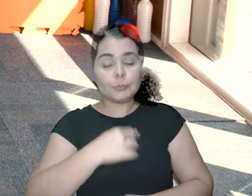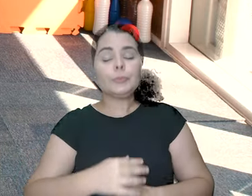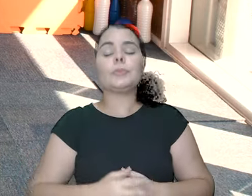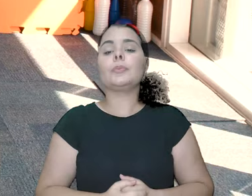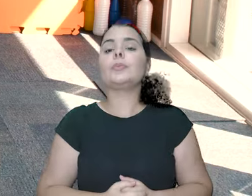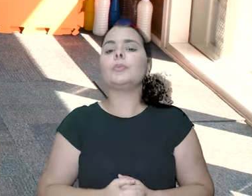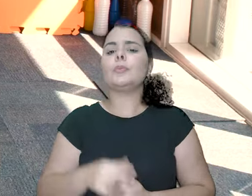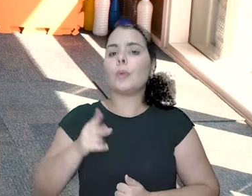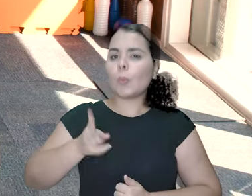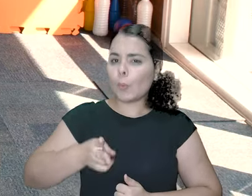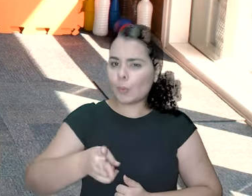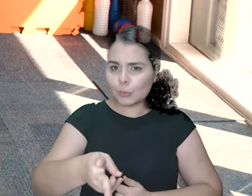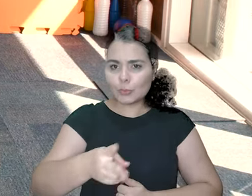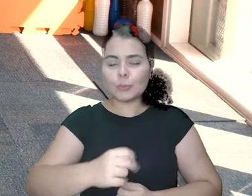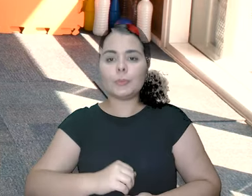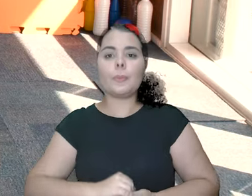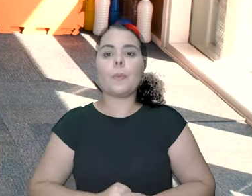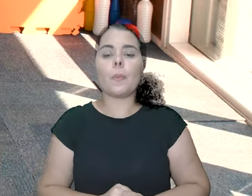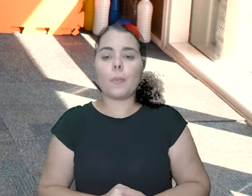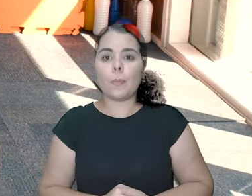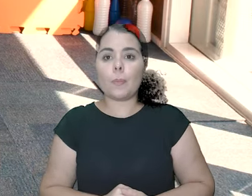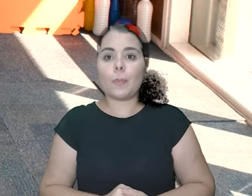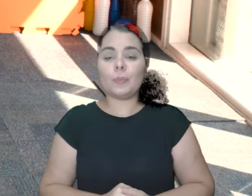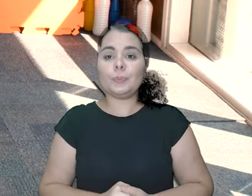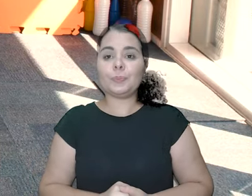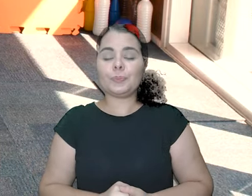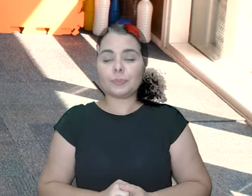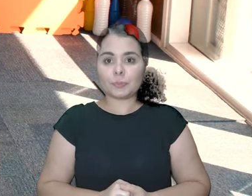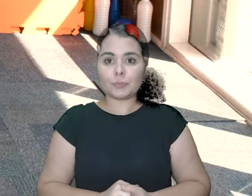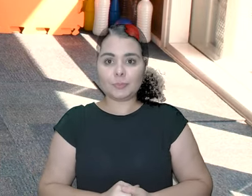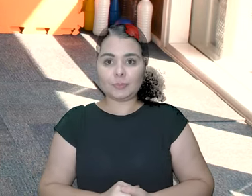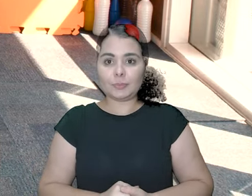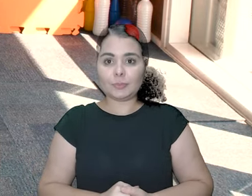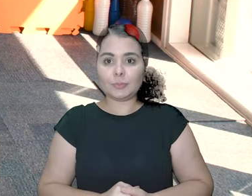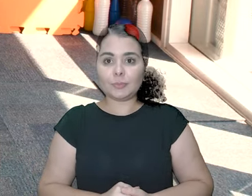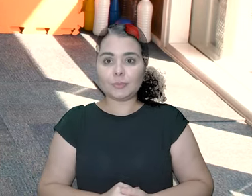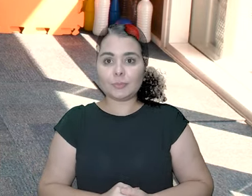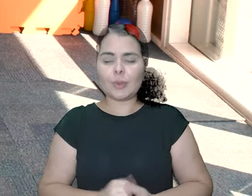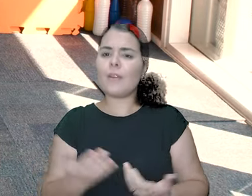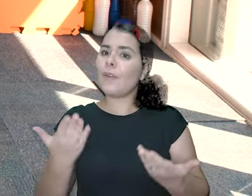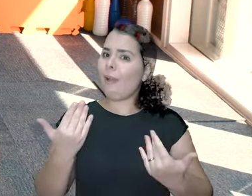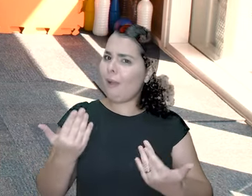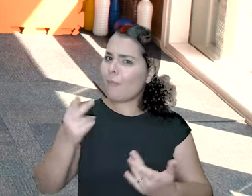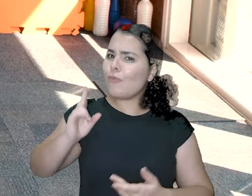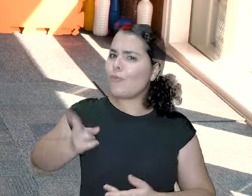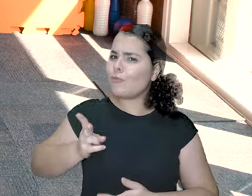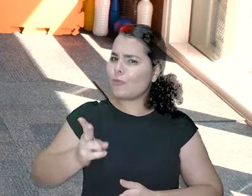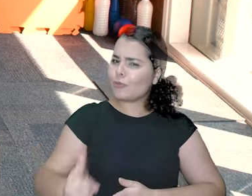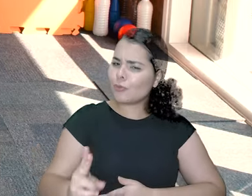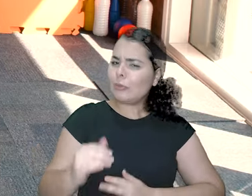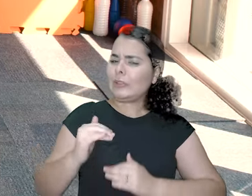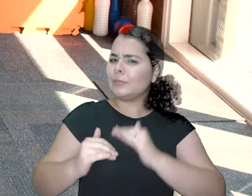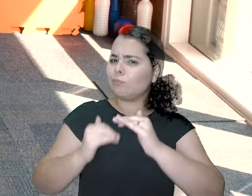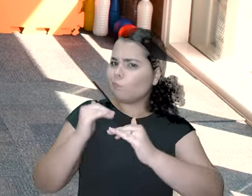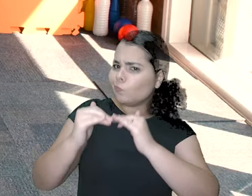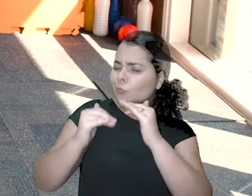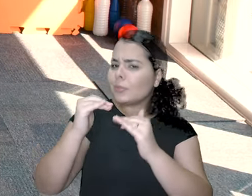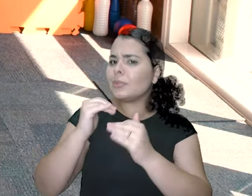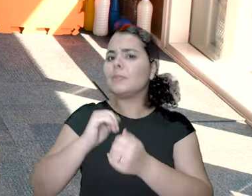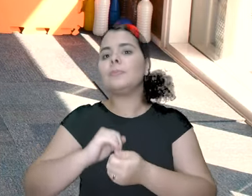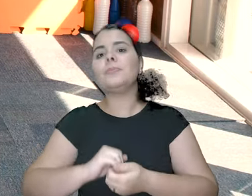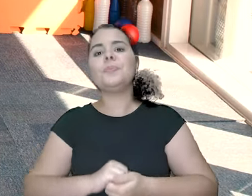respiração. Correndo, correndo, correndo. Bora. Mais um pouquinho.